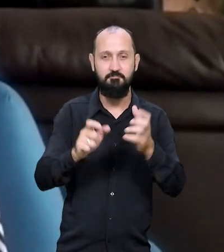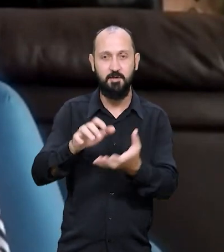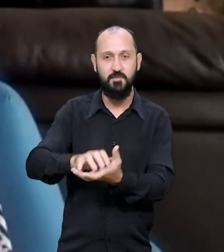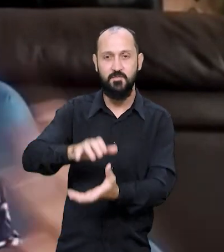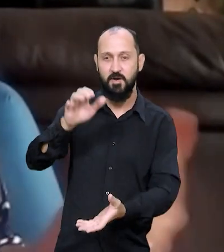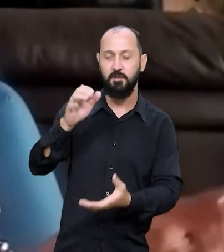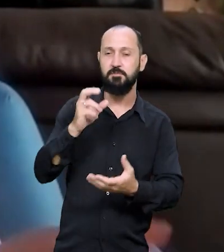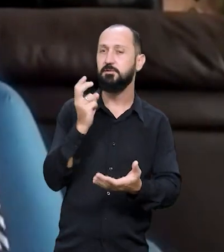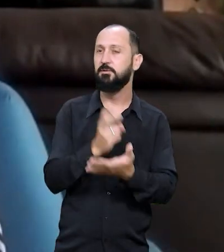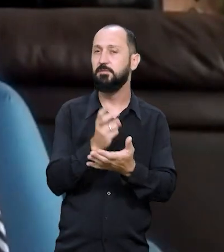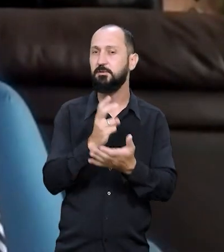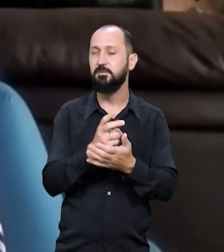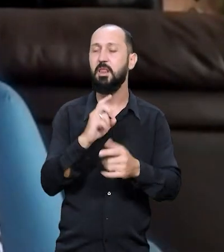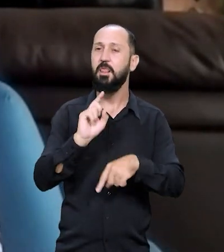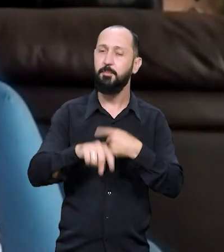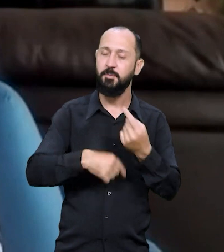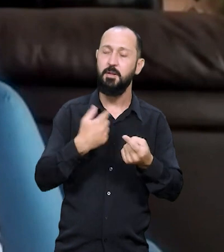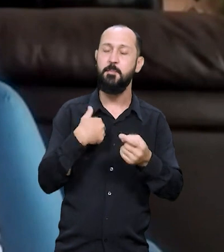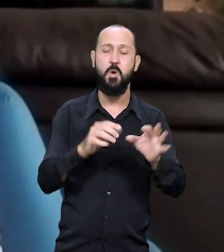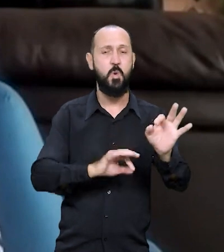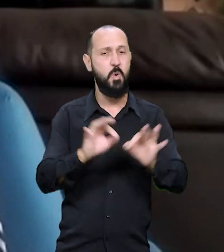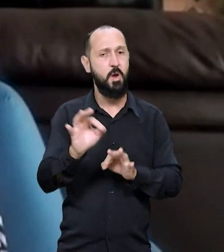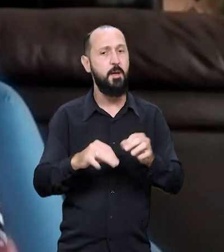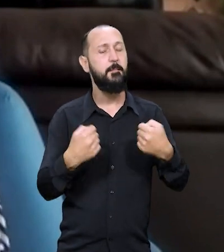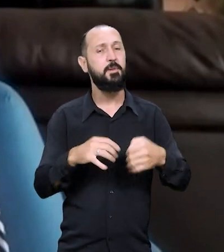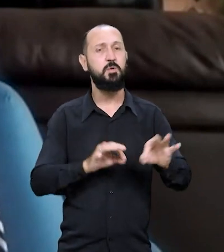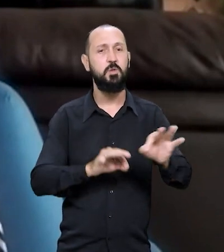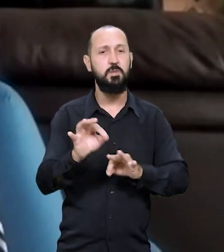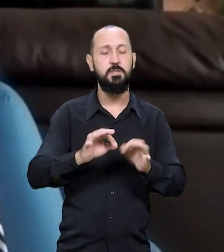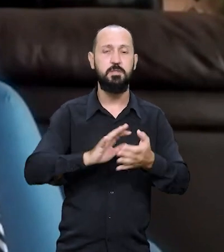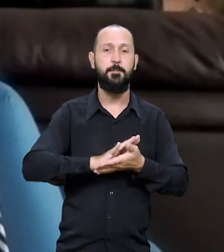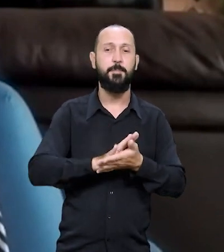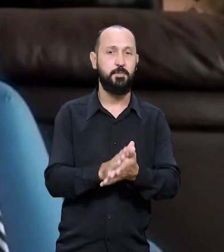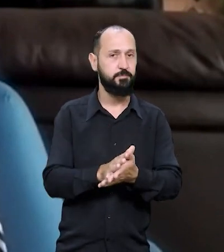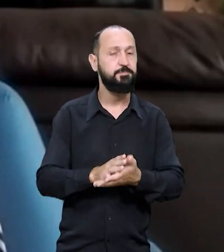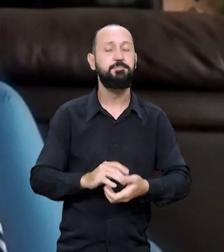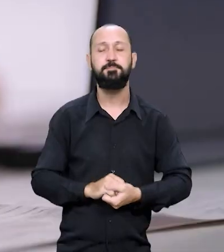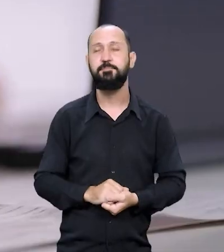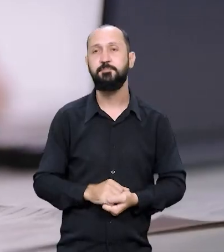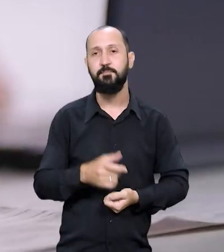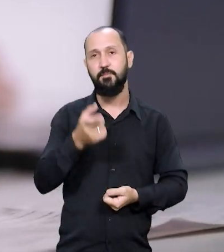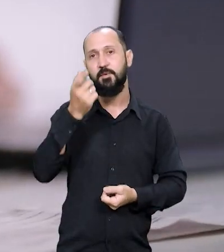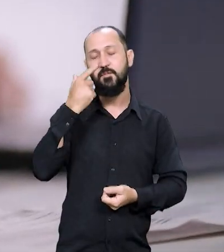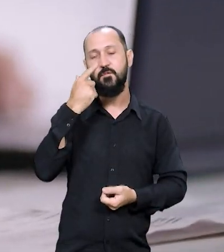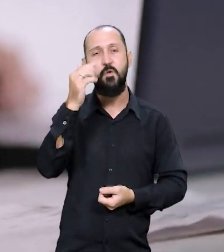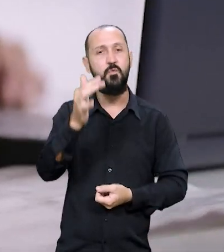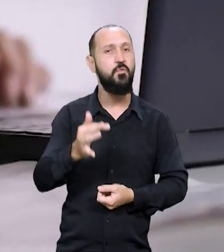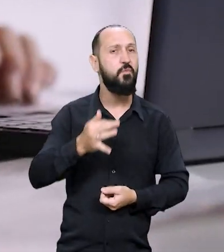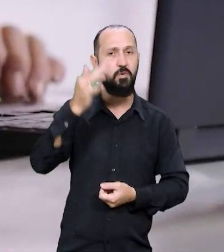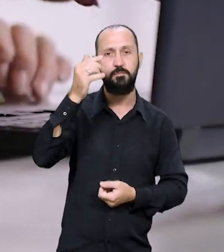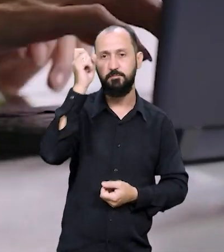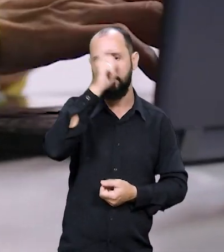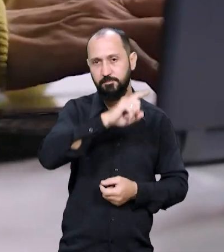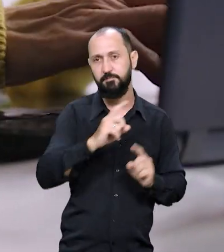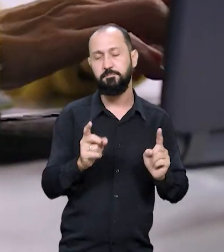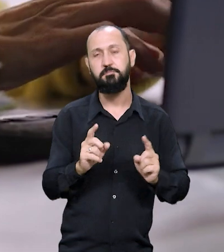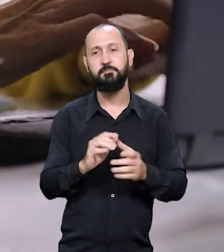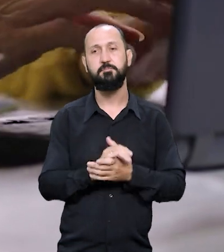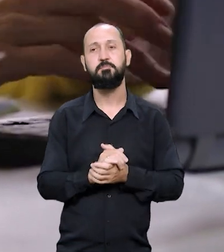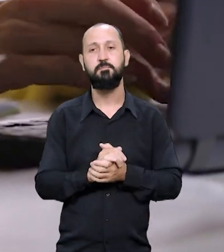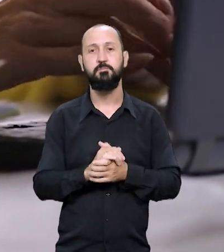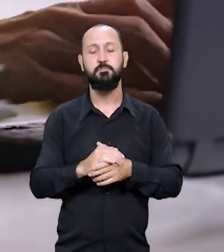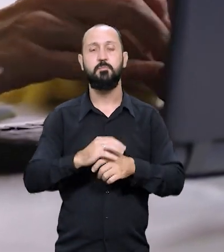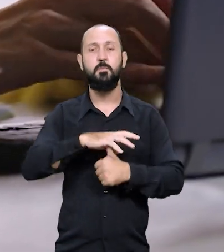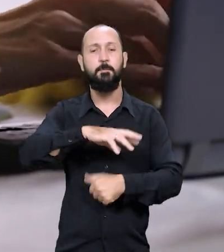pessoas mais velhas em todos os cargos dentro da minha organização, eu preciso trabalhar esse preconceito. E olhar para o futuro não é tão difícil